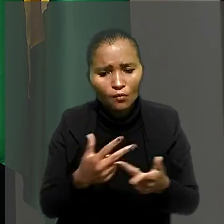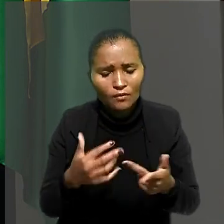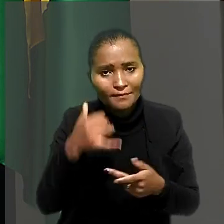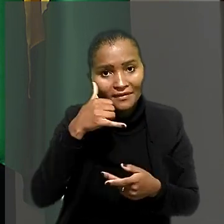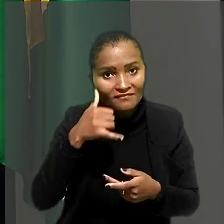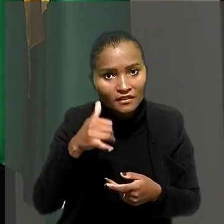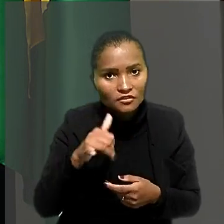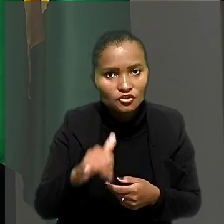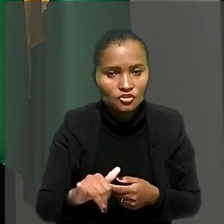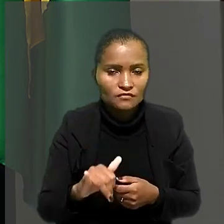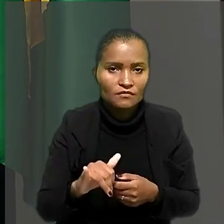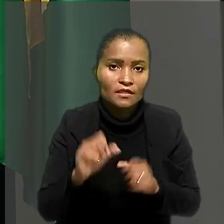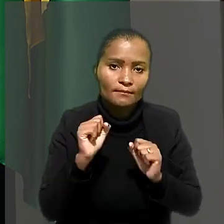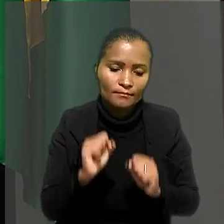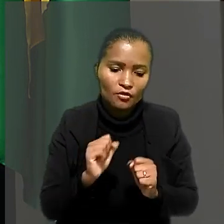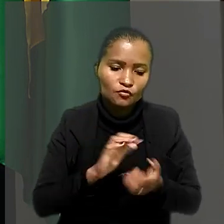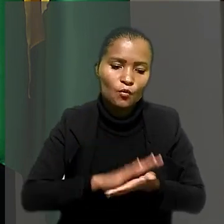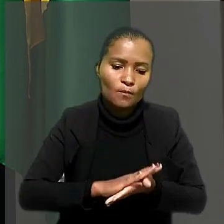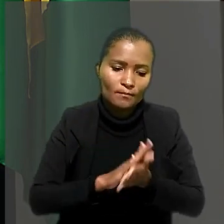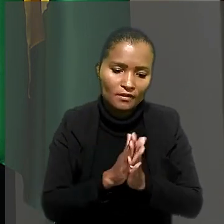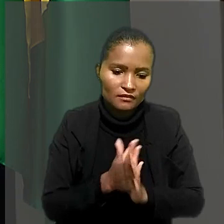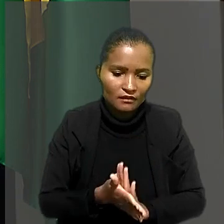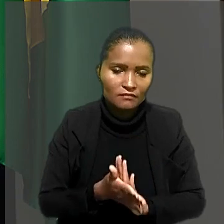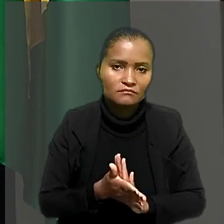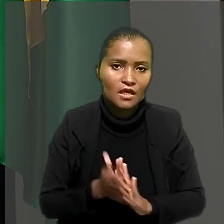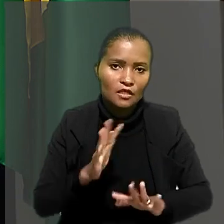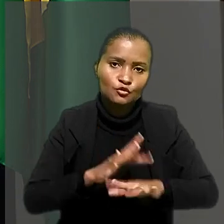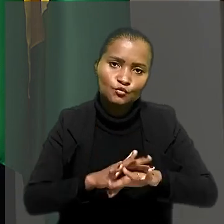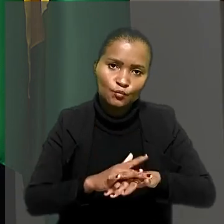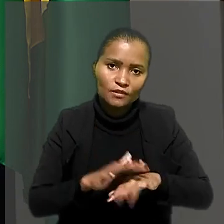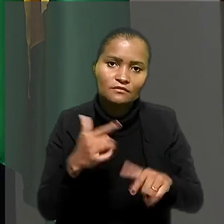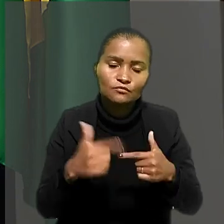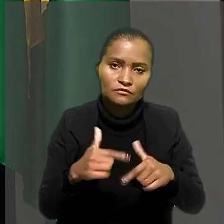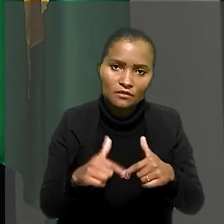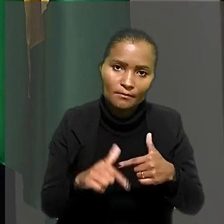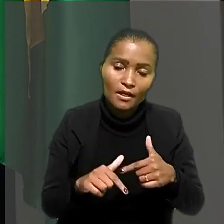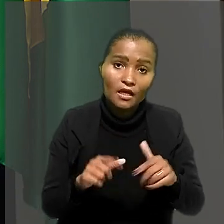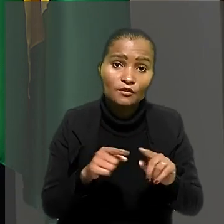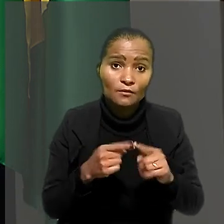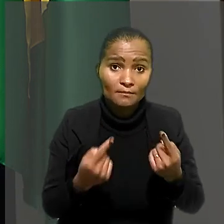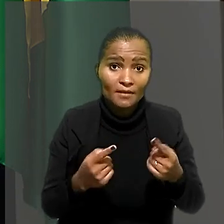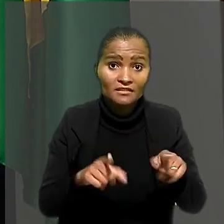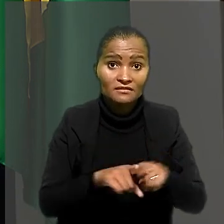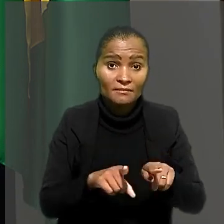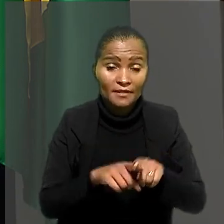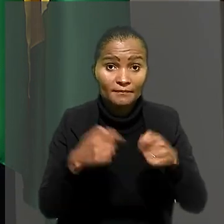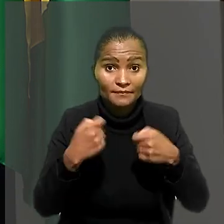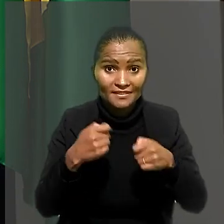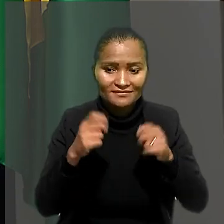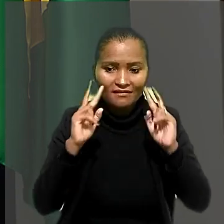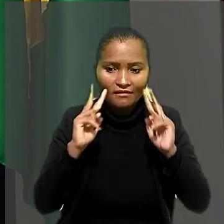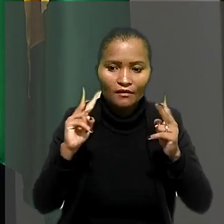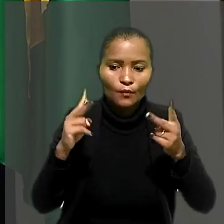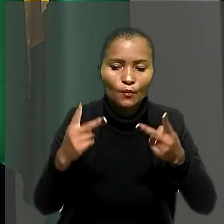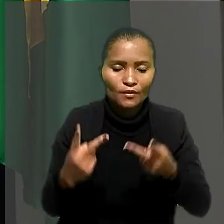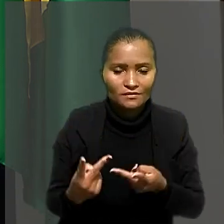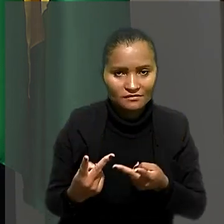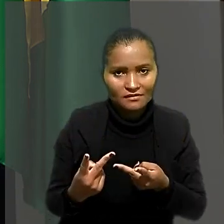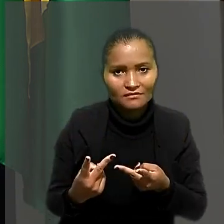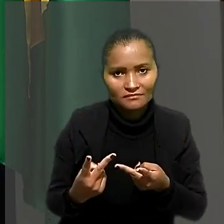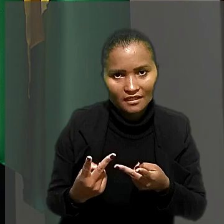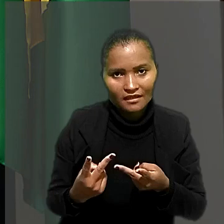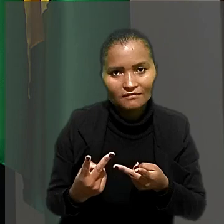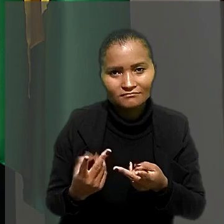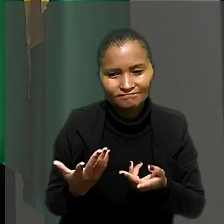constantes que possam, sim, combater doenças e assistências do trabalho. Por outro lado, é preciso também reconhecer o caráter